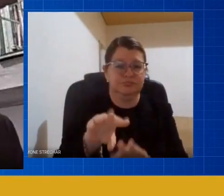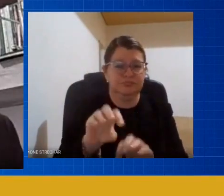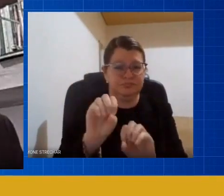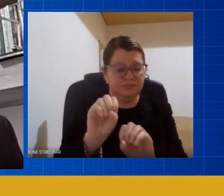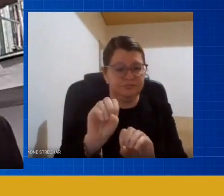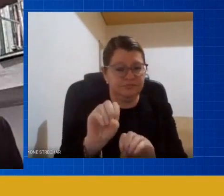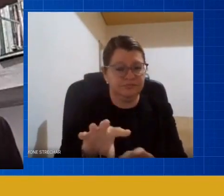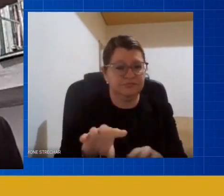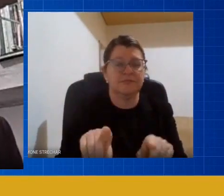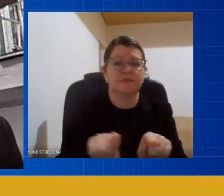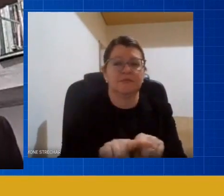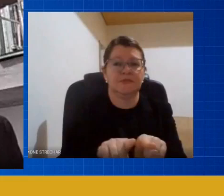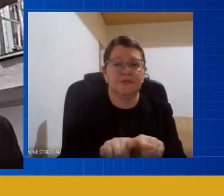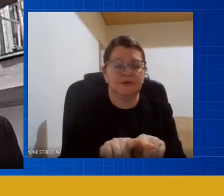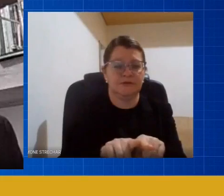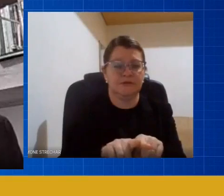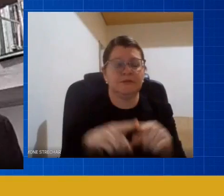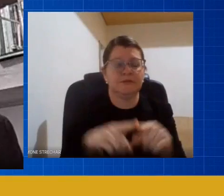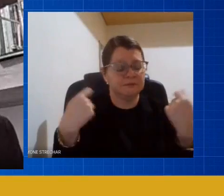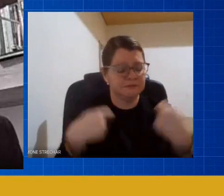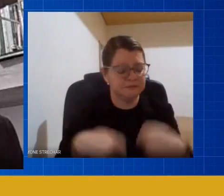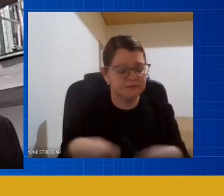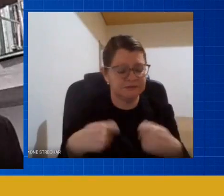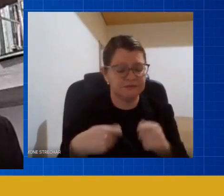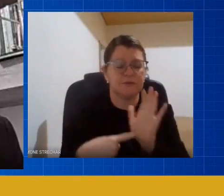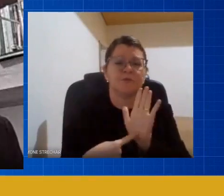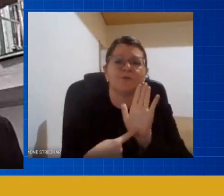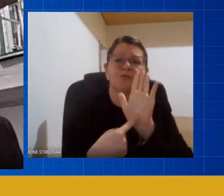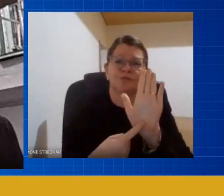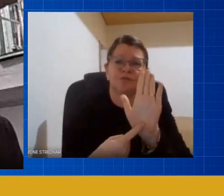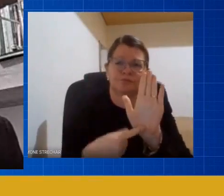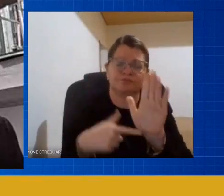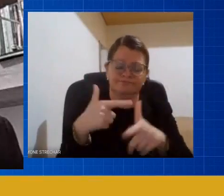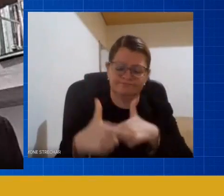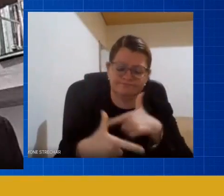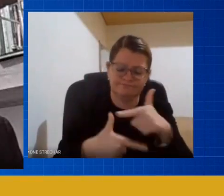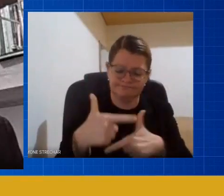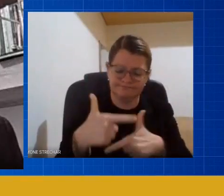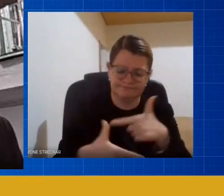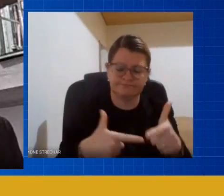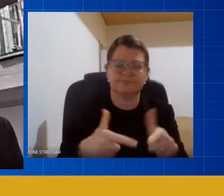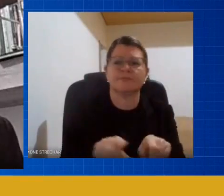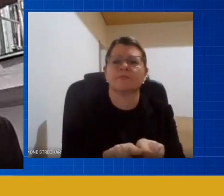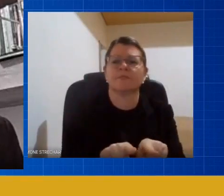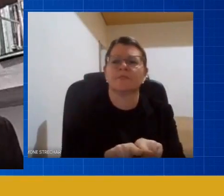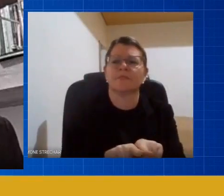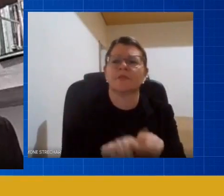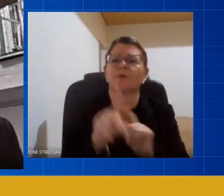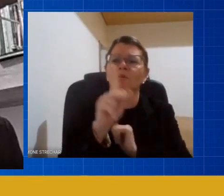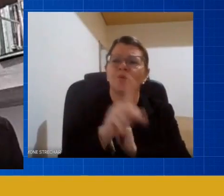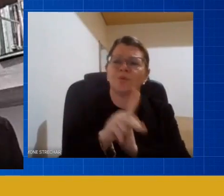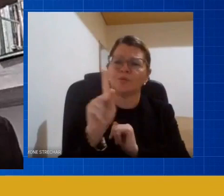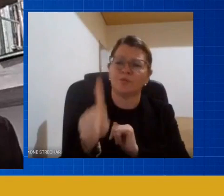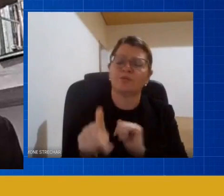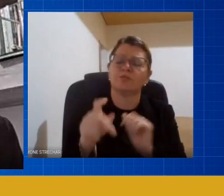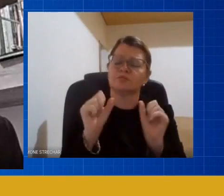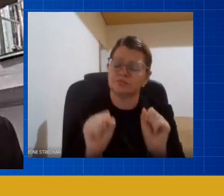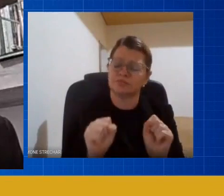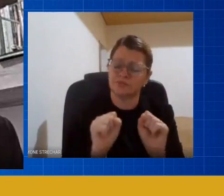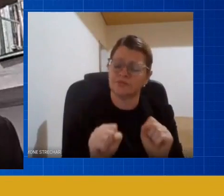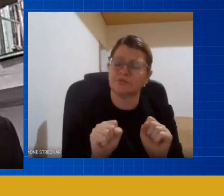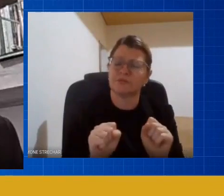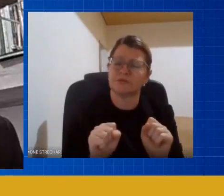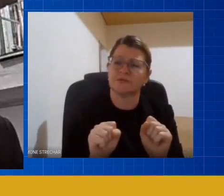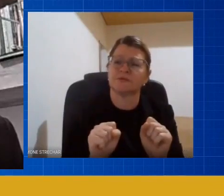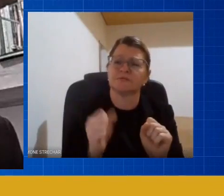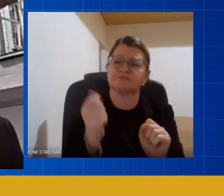espaço e que o professor colha os frutos disso que quando